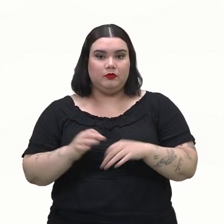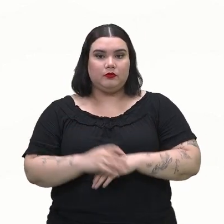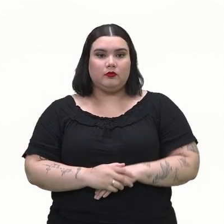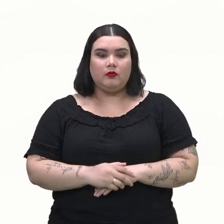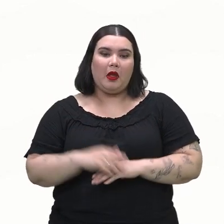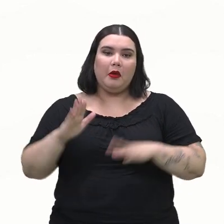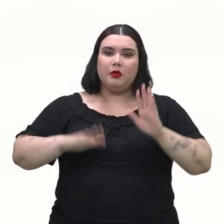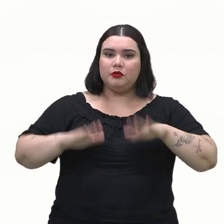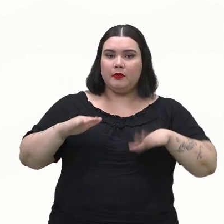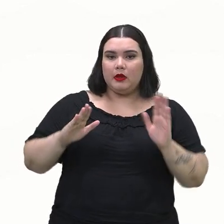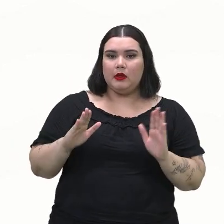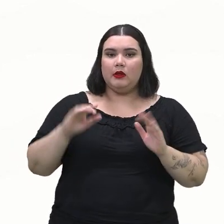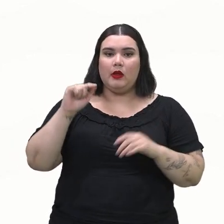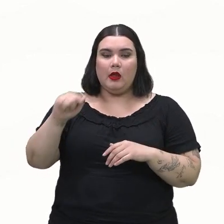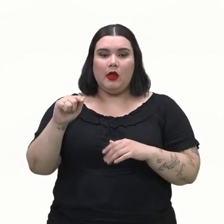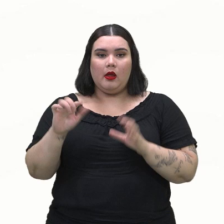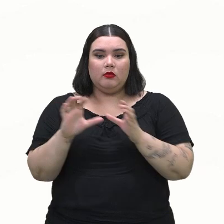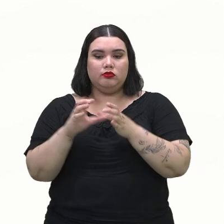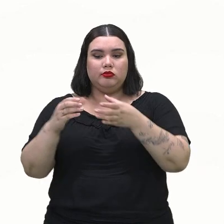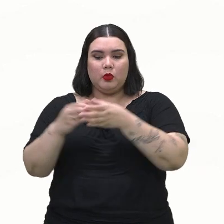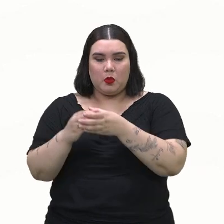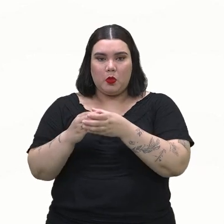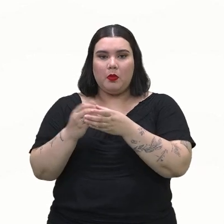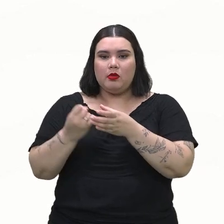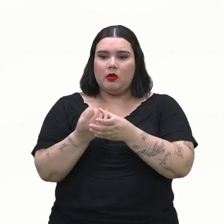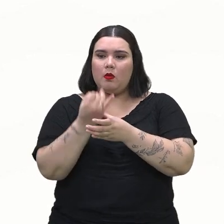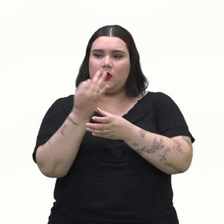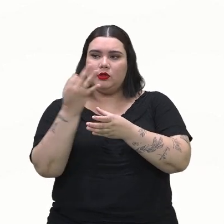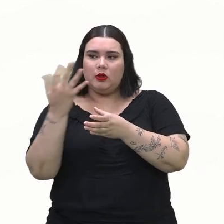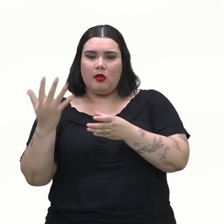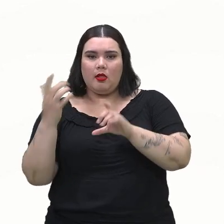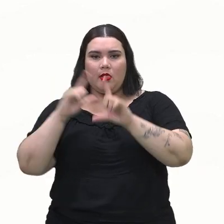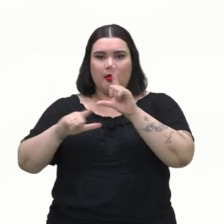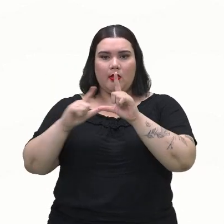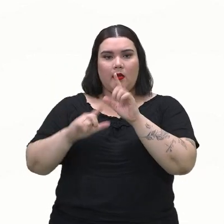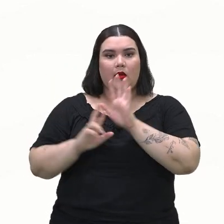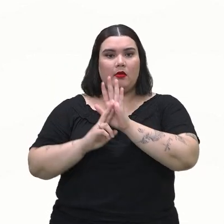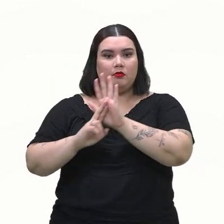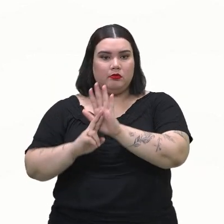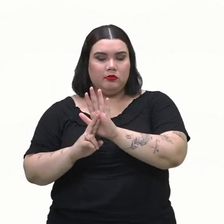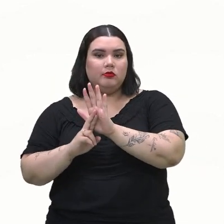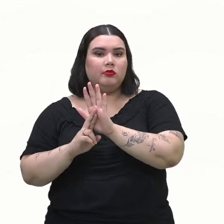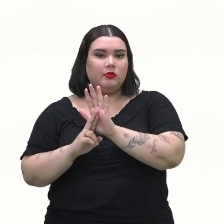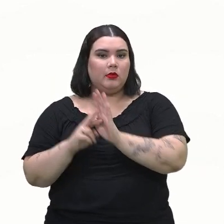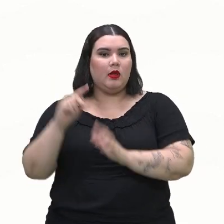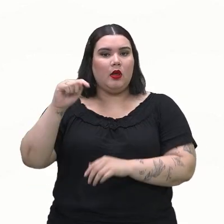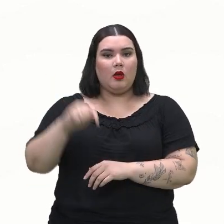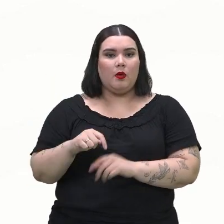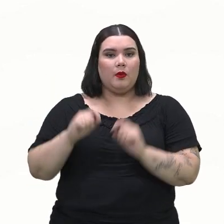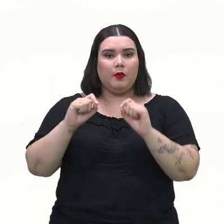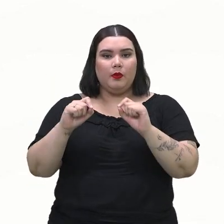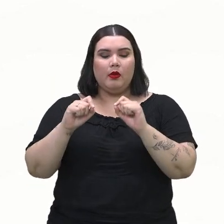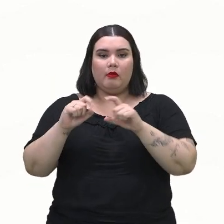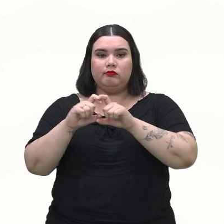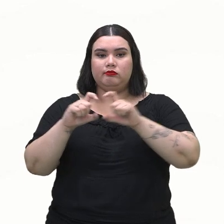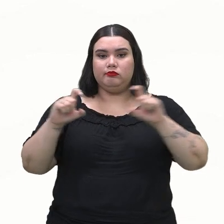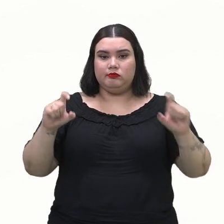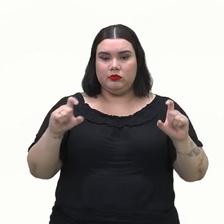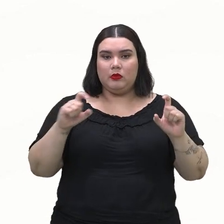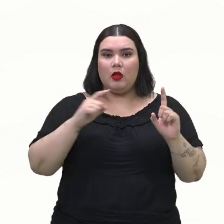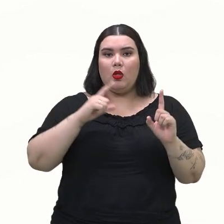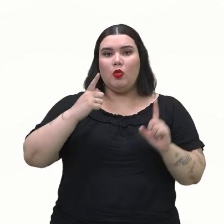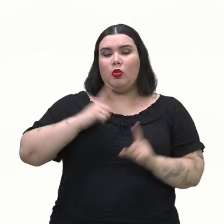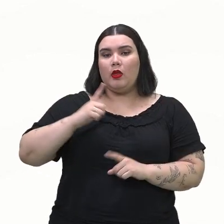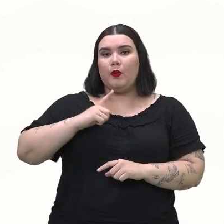Geralmente, o evento é o conjunto de resultados satisfatórios, ou seja, é um subconjunto do espaço